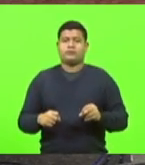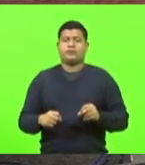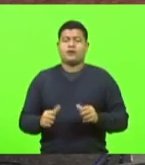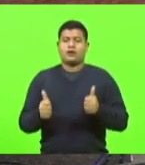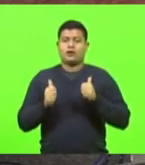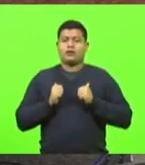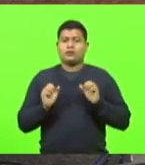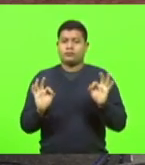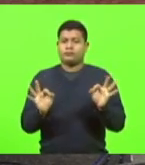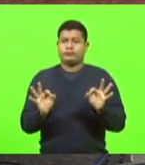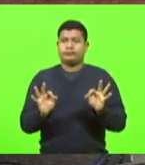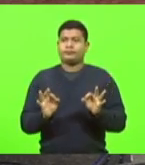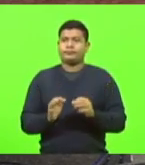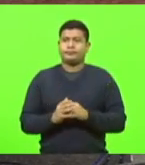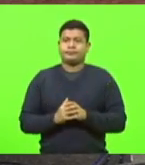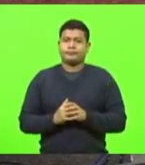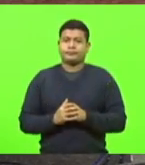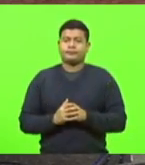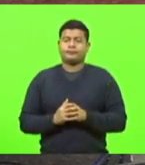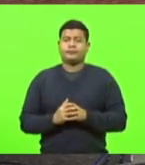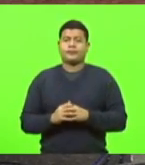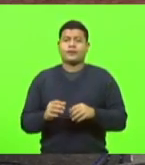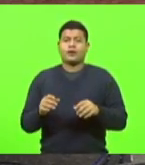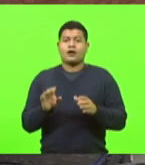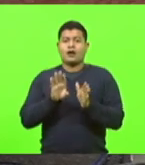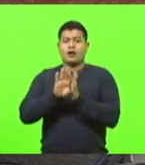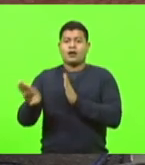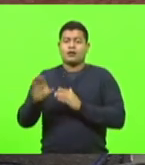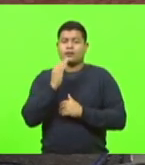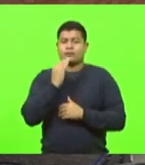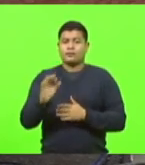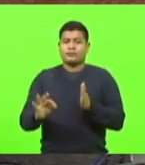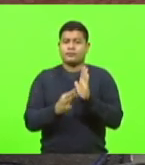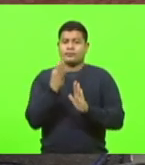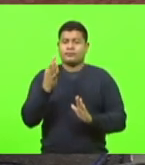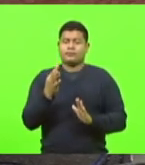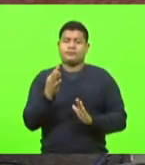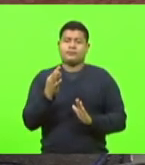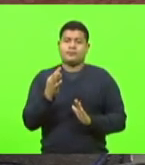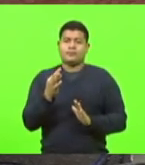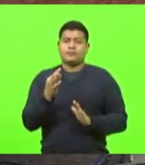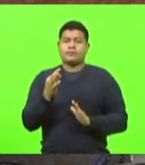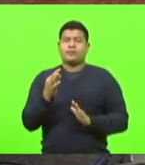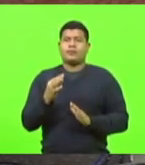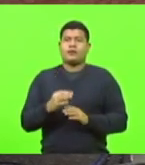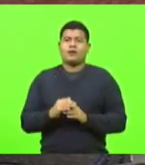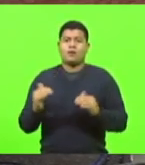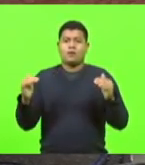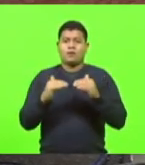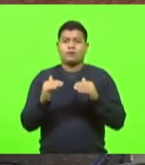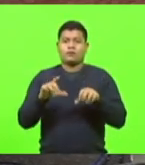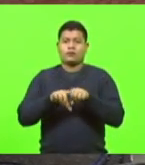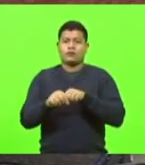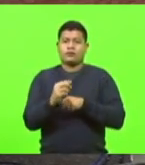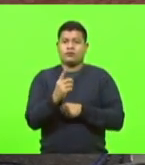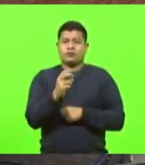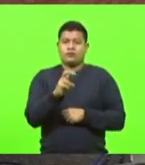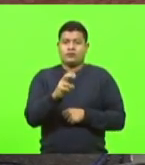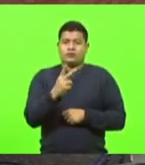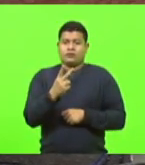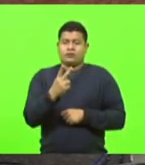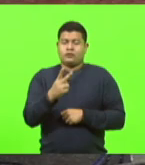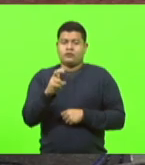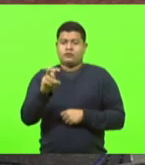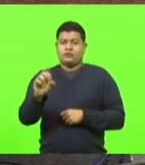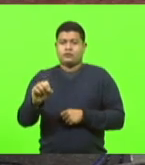abstenção. E foi rejeitado o requerimento de destaque, em conformidade com o artigo 250, parágrafo